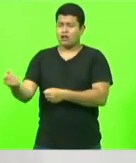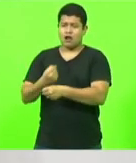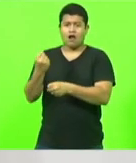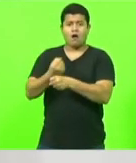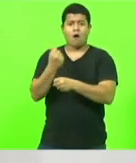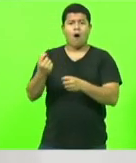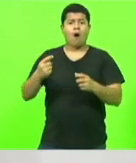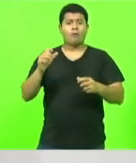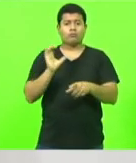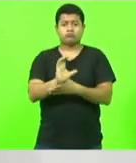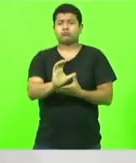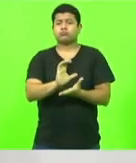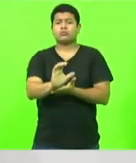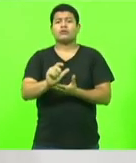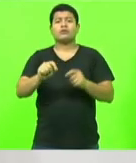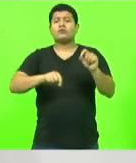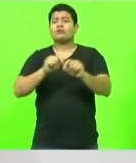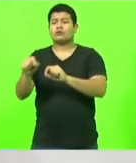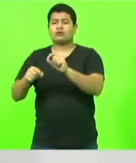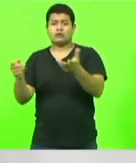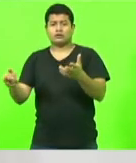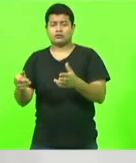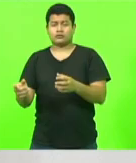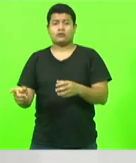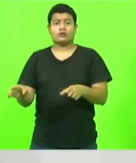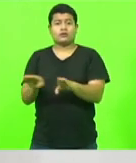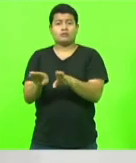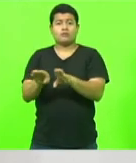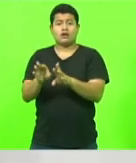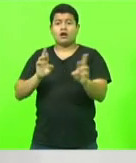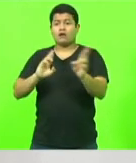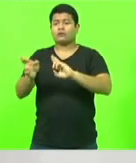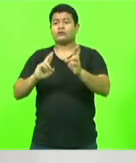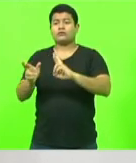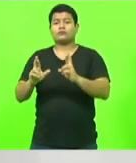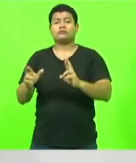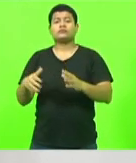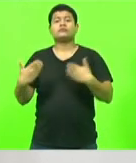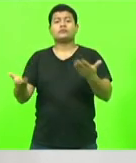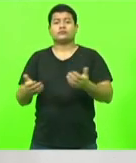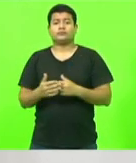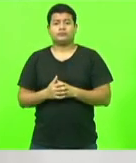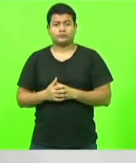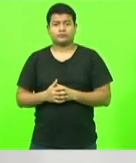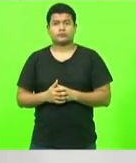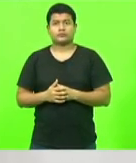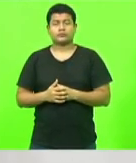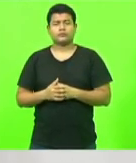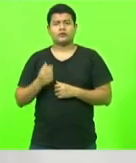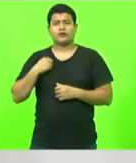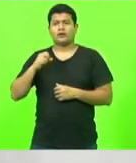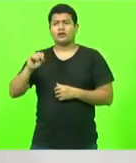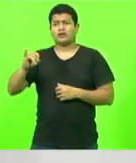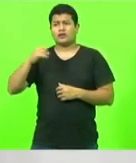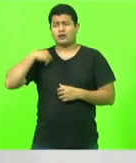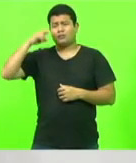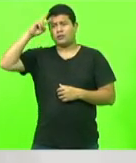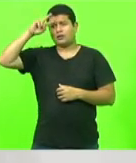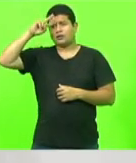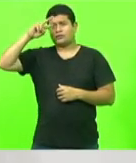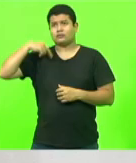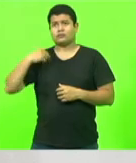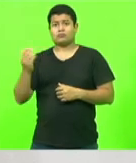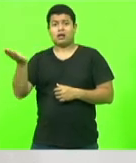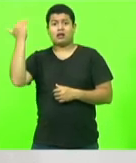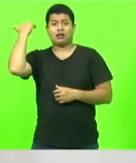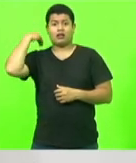Qual é o retorno que as BRs têm do governo federal? Salvo engano, os últimos investimentos, deputada Luciana, foram ainda nos governos